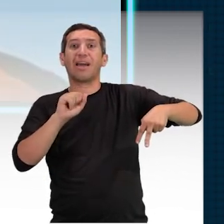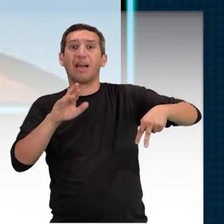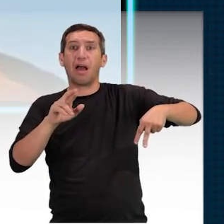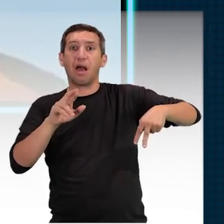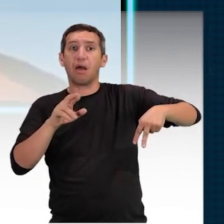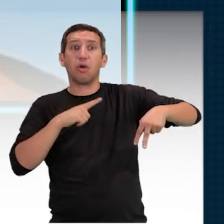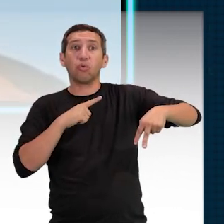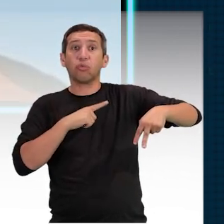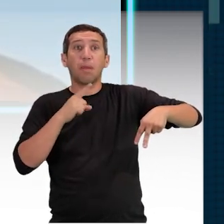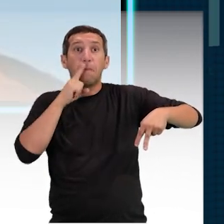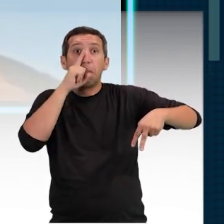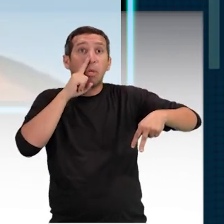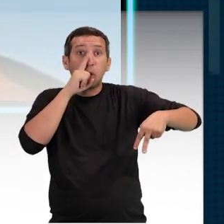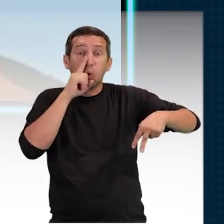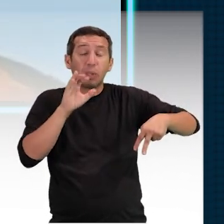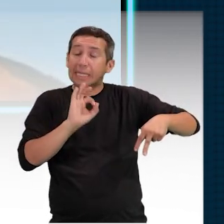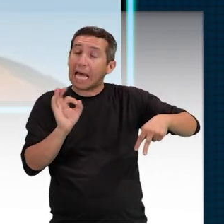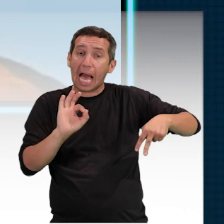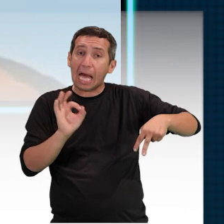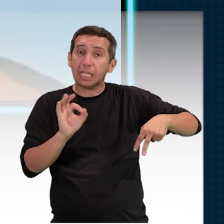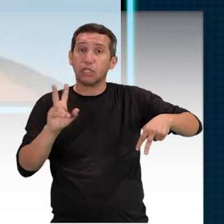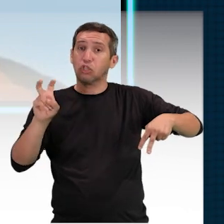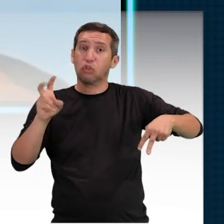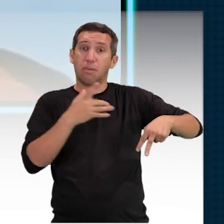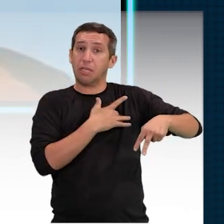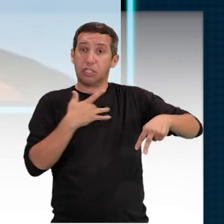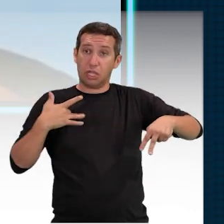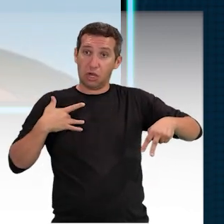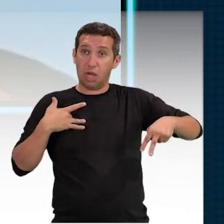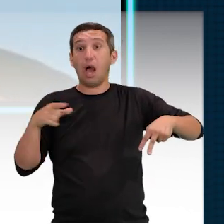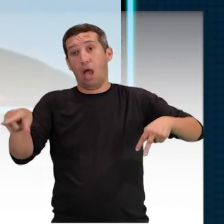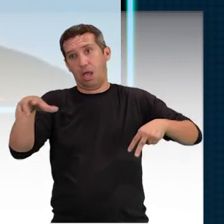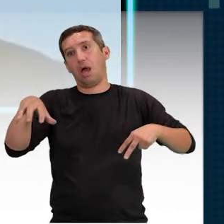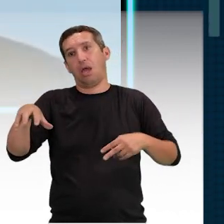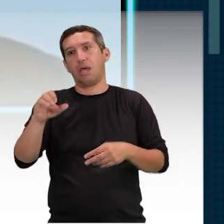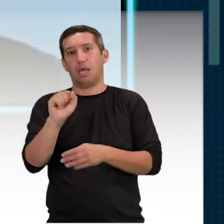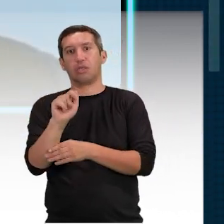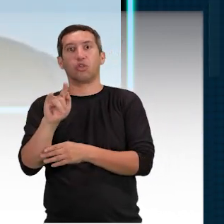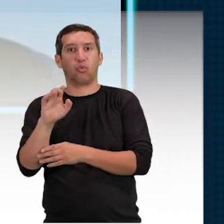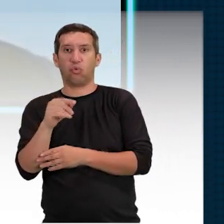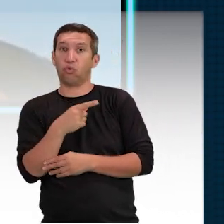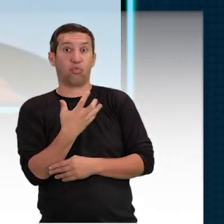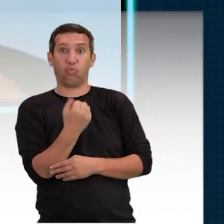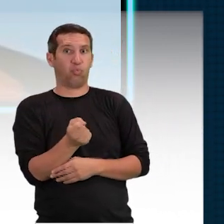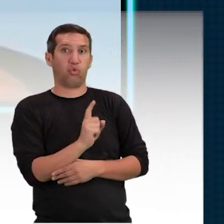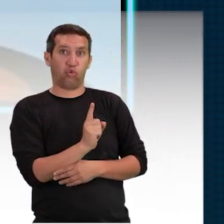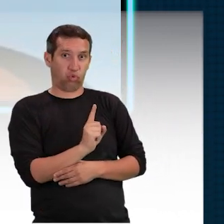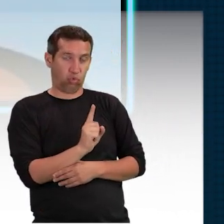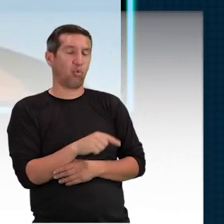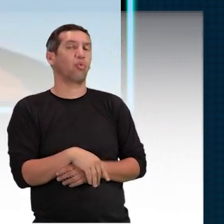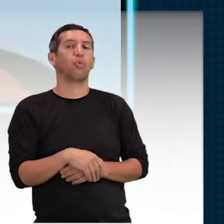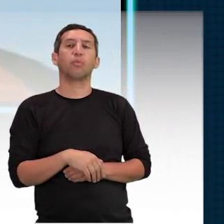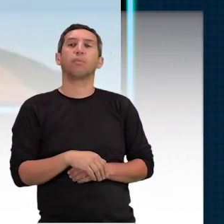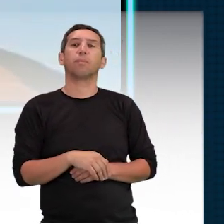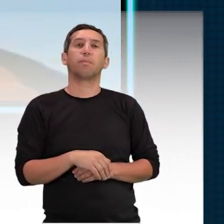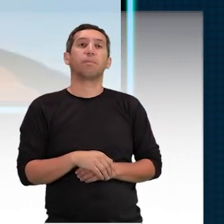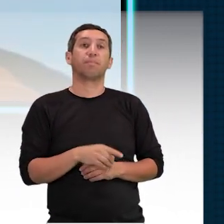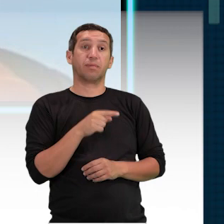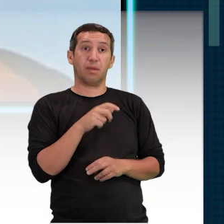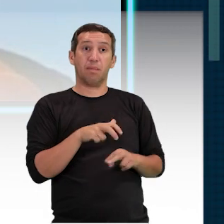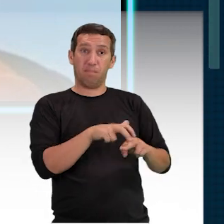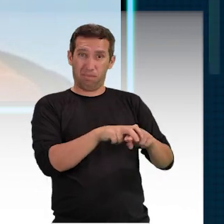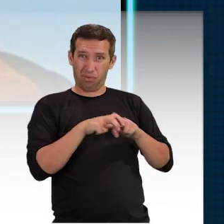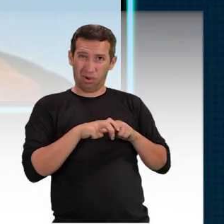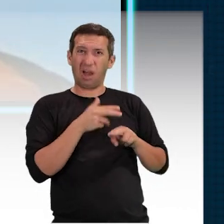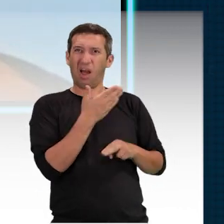altera em nada, não tem risco nenhum de saúde, de invalidez. E aí negaram a cobertura para